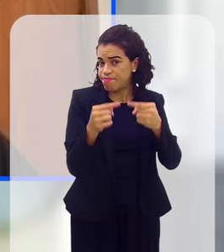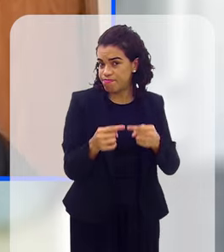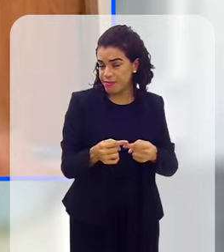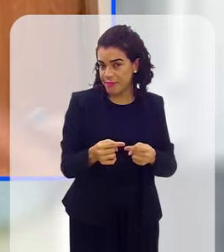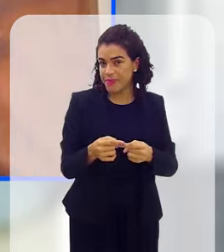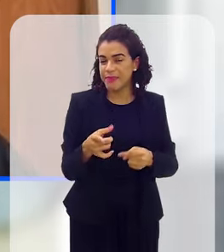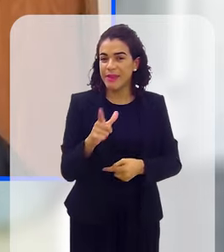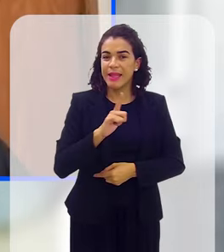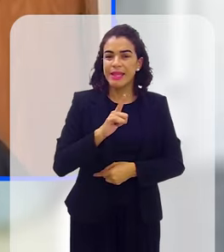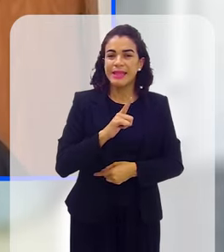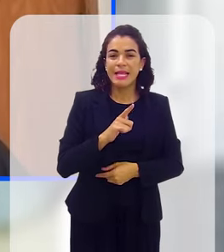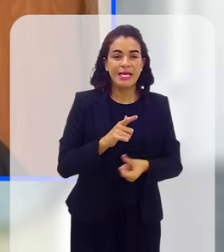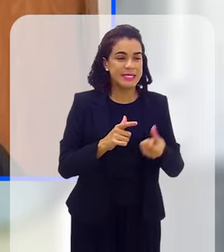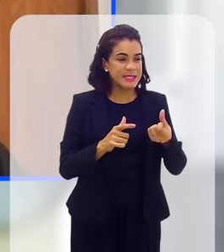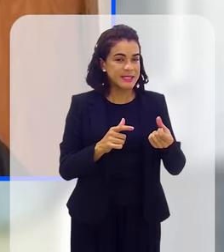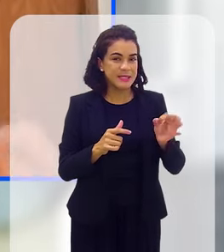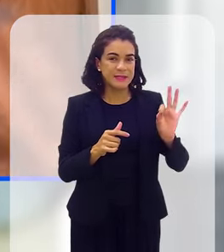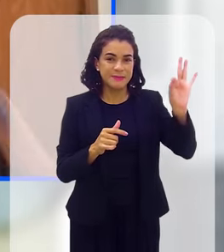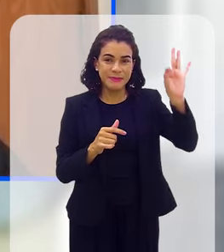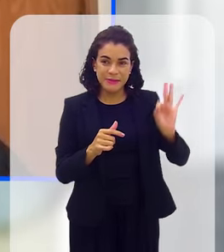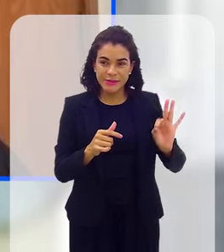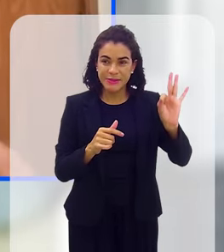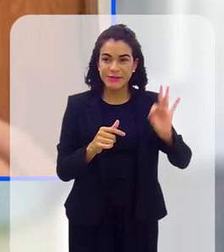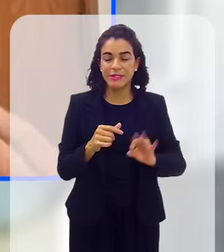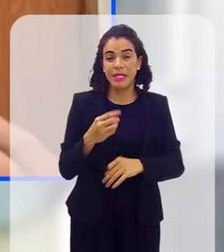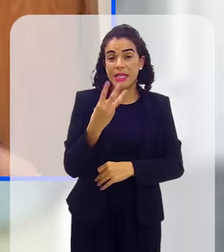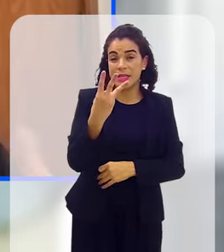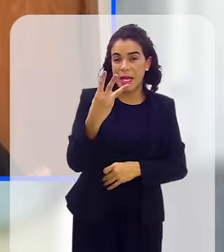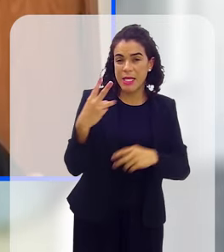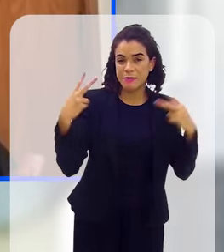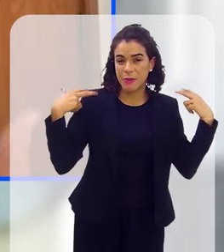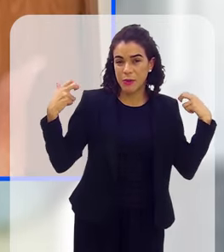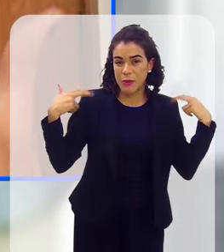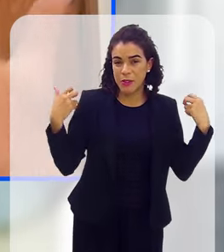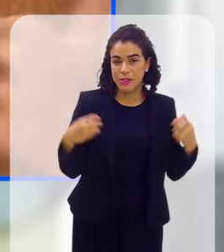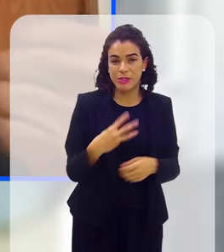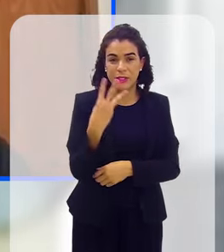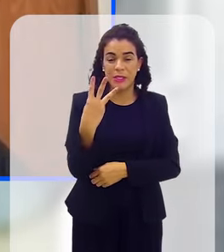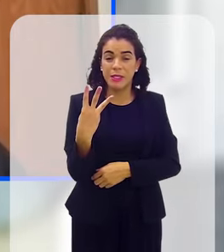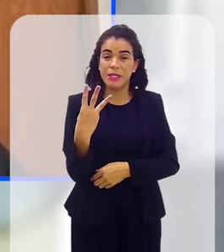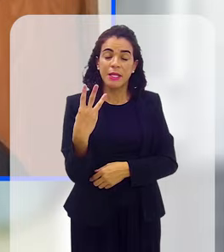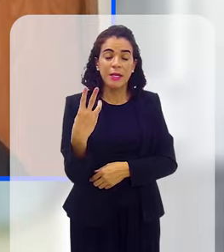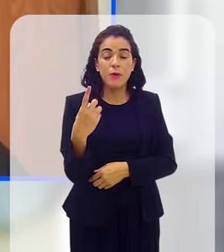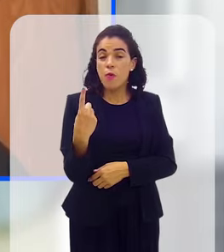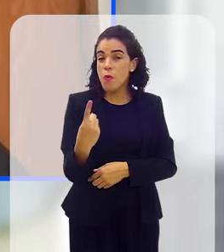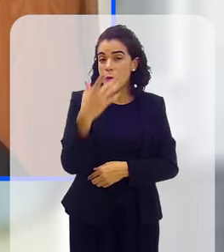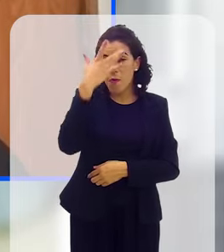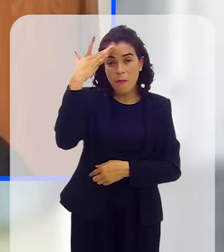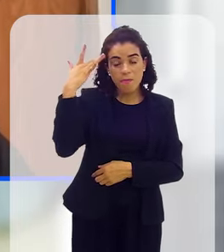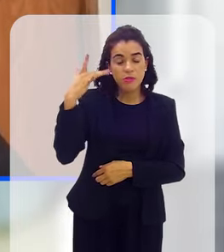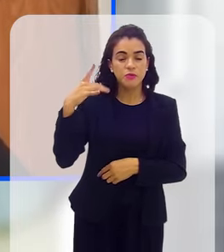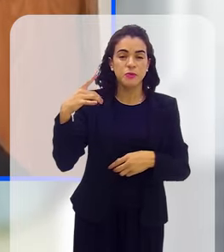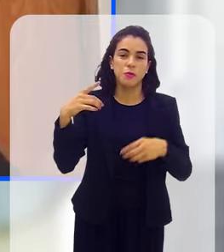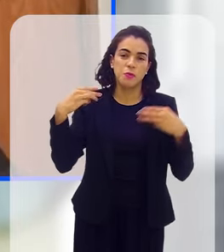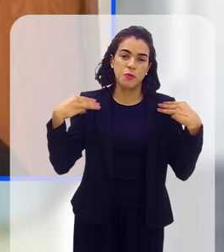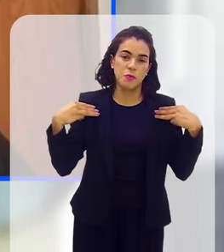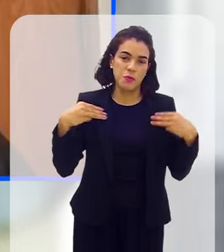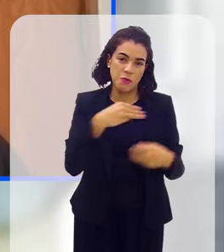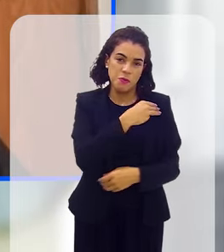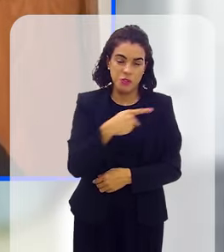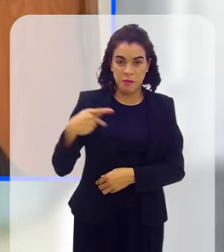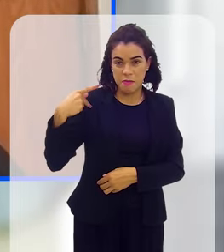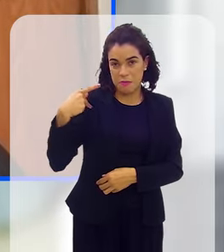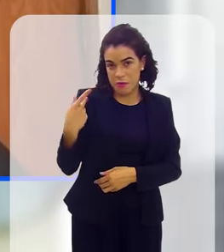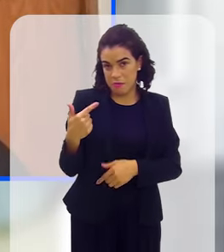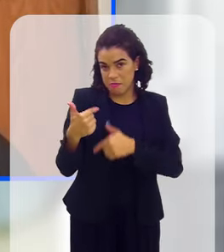tem cerca de seis policiais federais, três motoristas, um membro do Ministério Público do Trabalho, via de regra, quando não